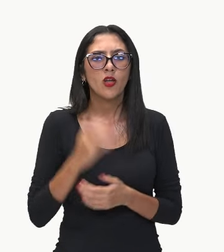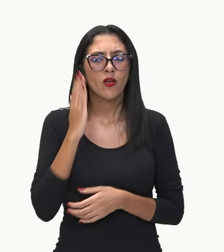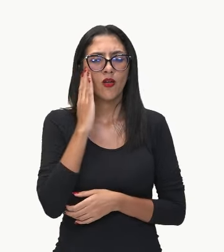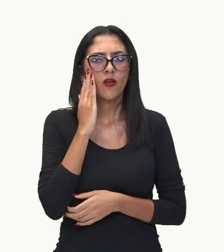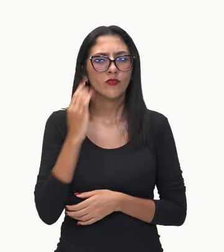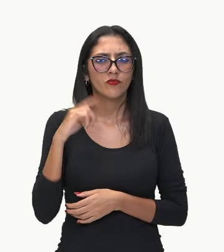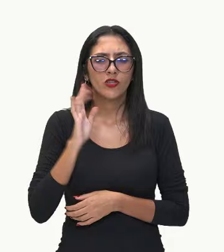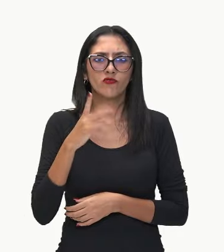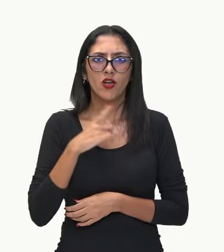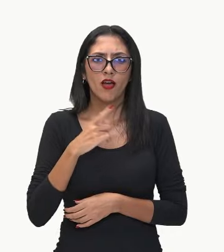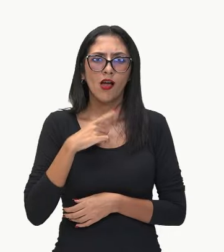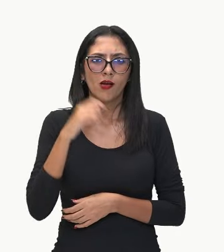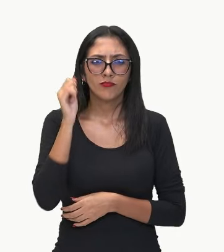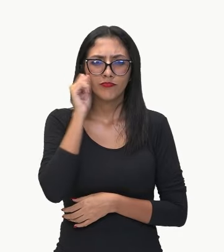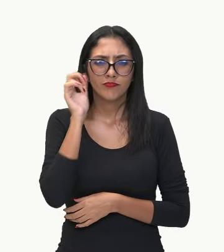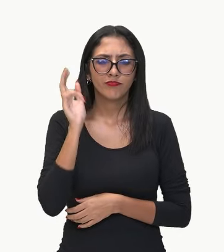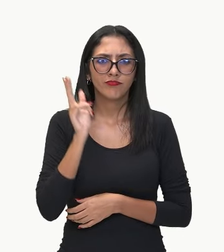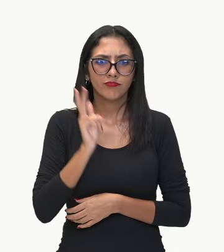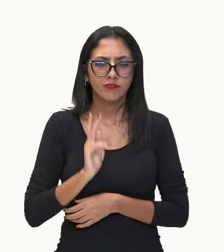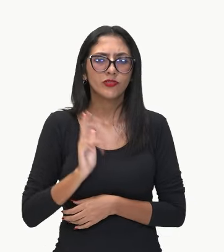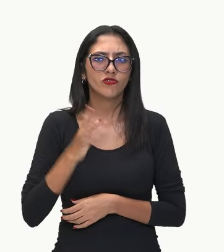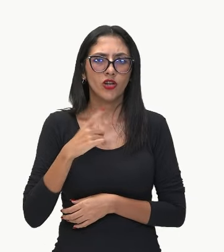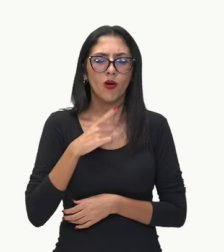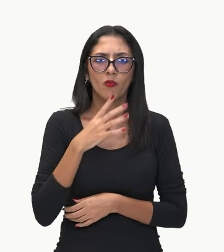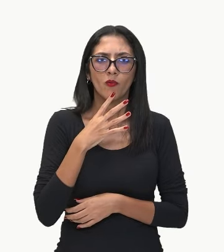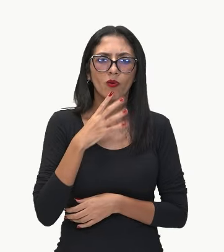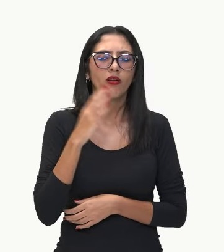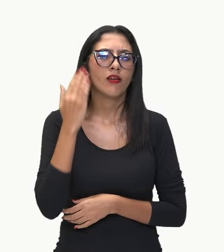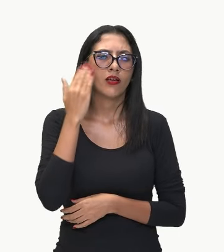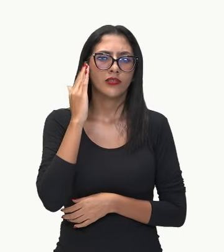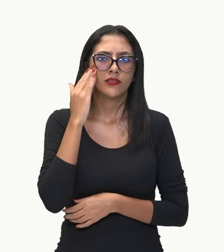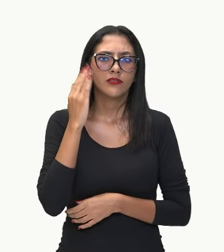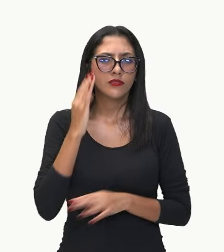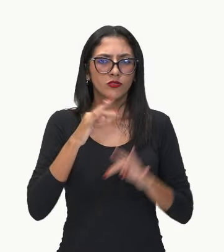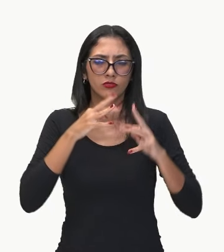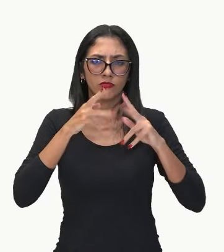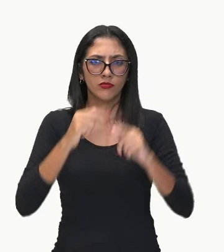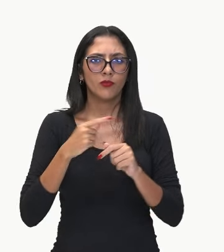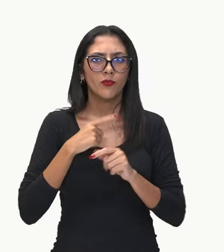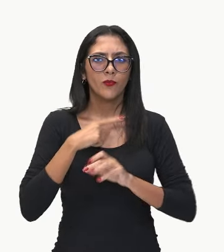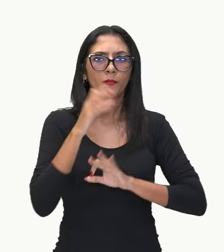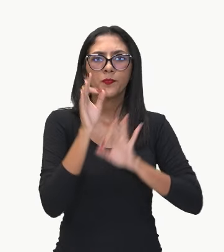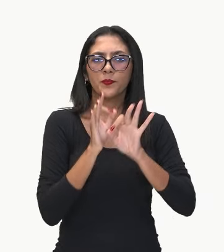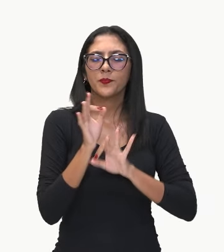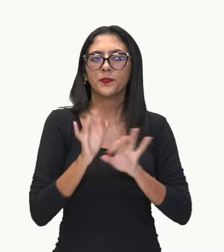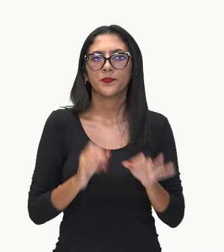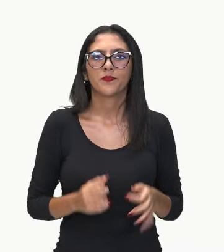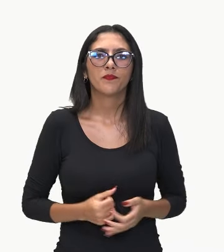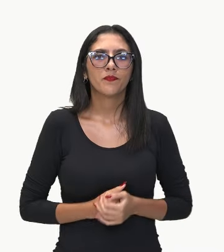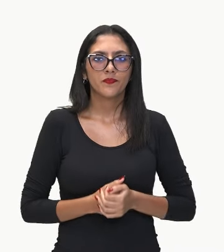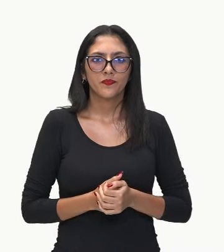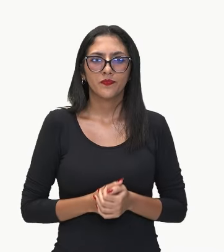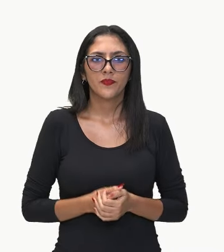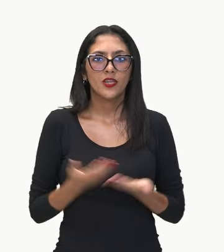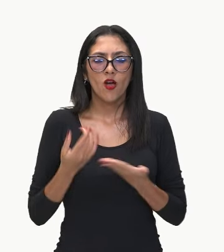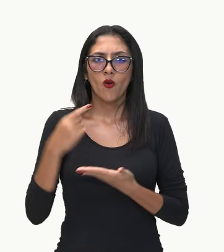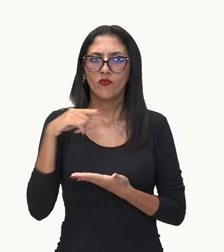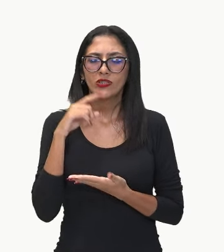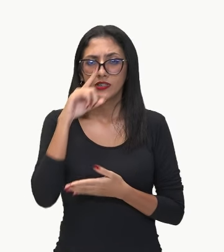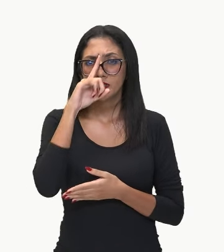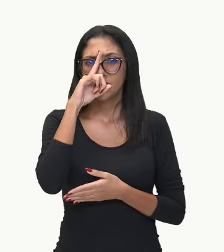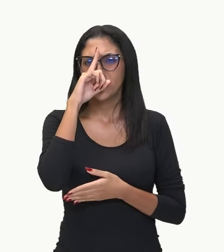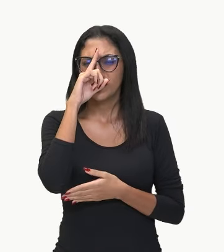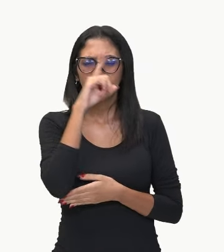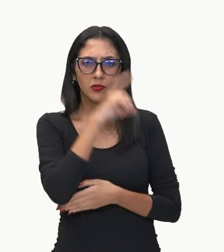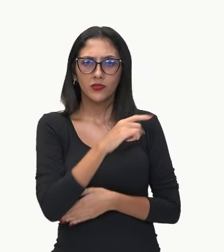afiado para resolver a expressão numérica. E agora você não vai mais ter dificuldade